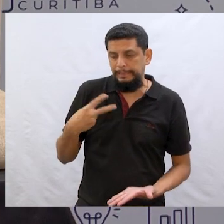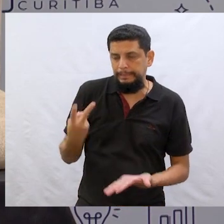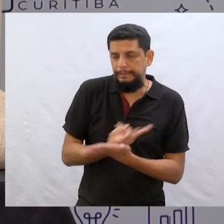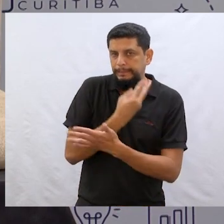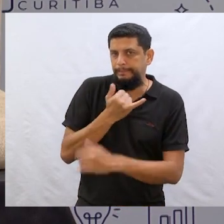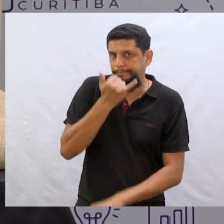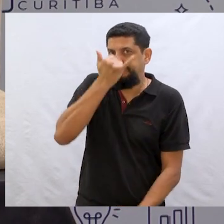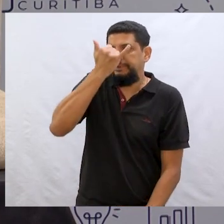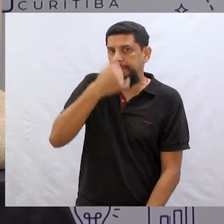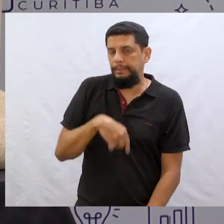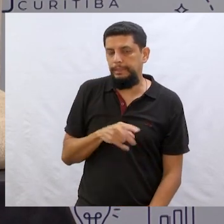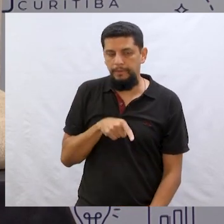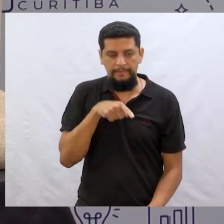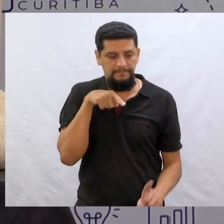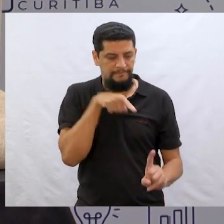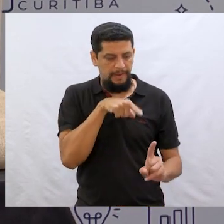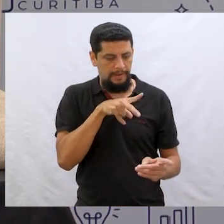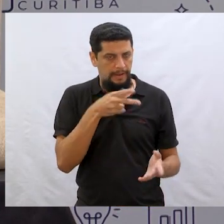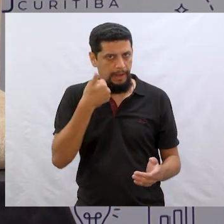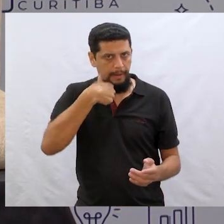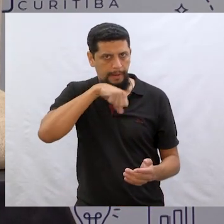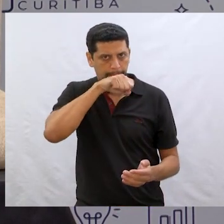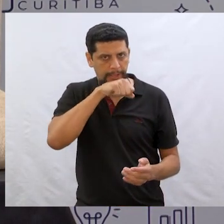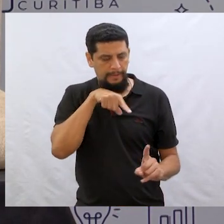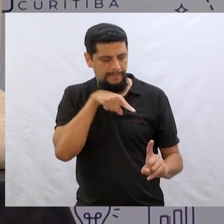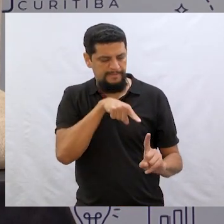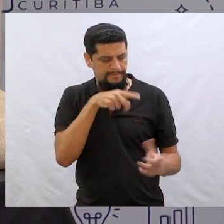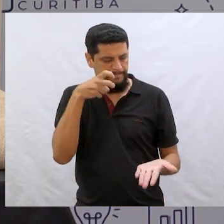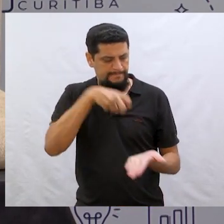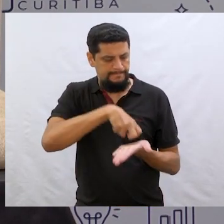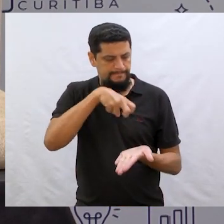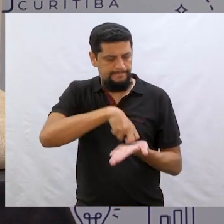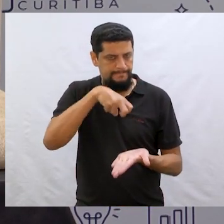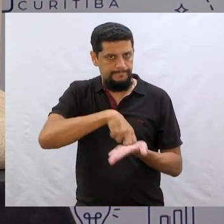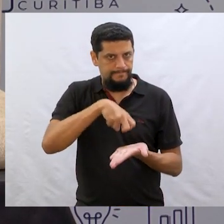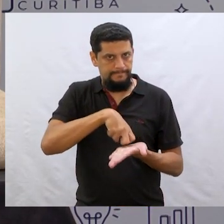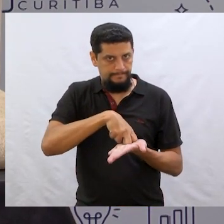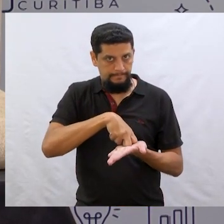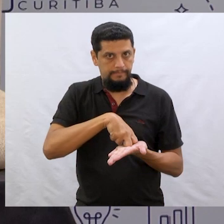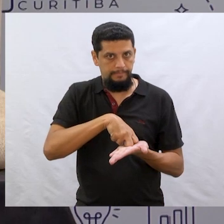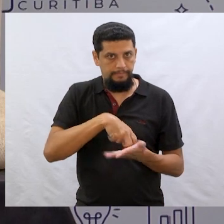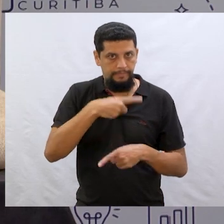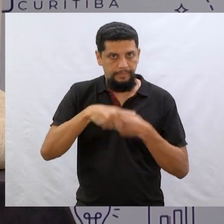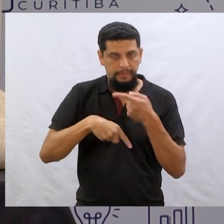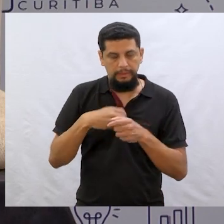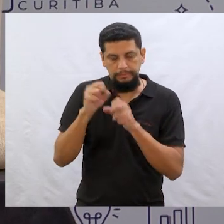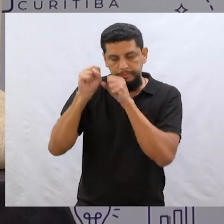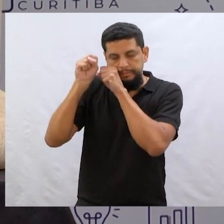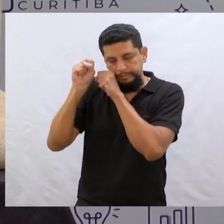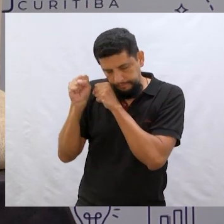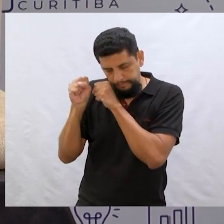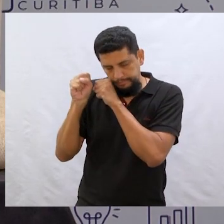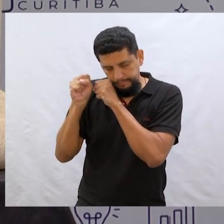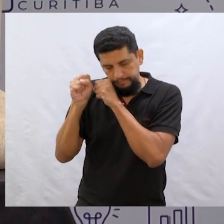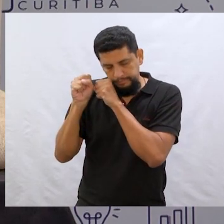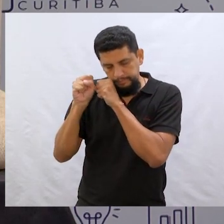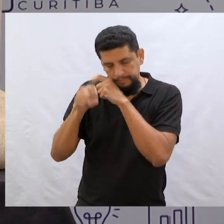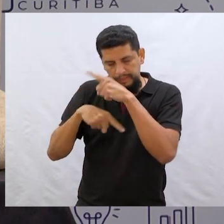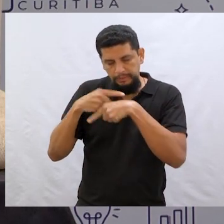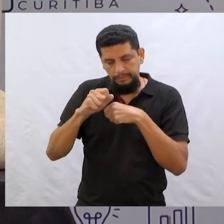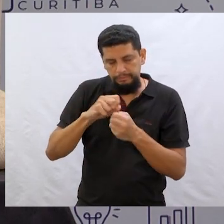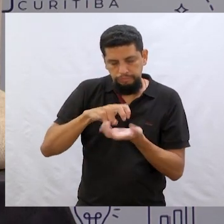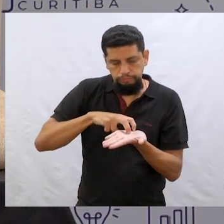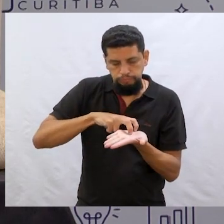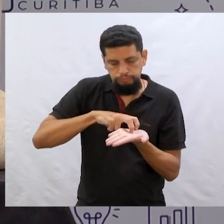subiu para o quarto. Mas estava de castigo, a mãe estava muito brava. João então dormiu. Na manhã seguinte